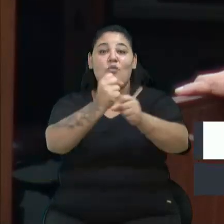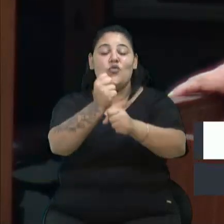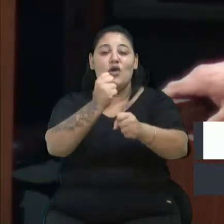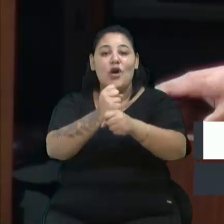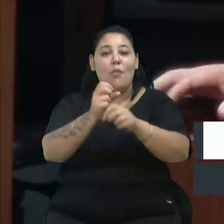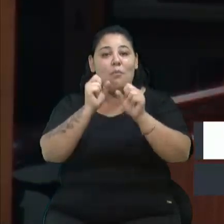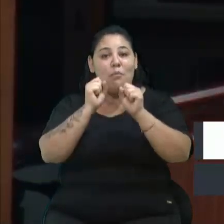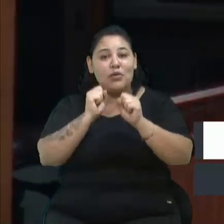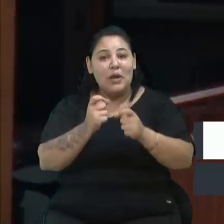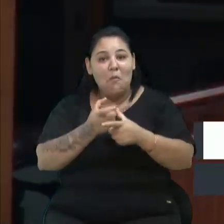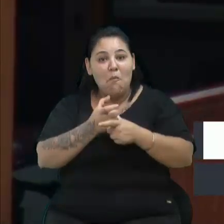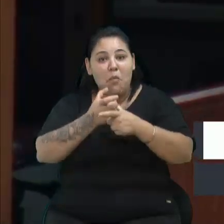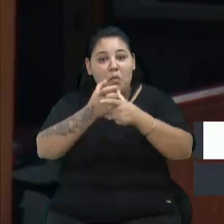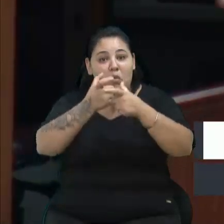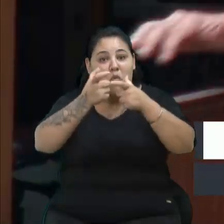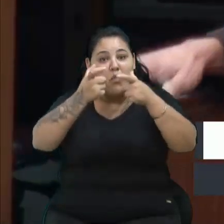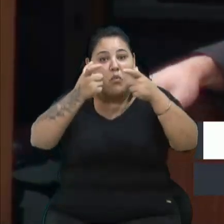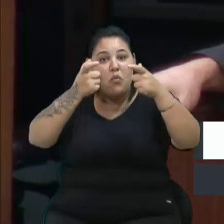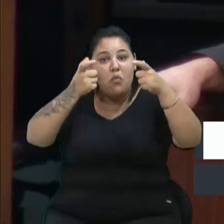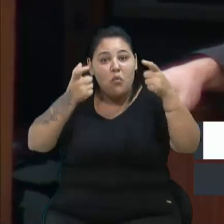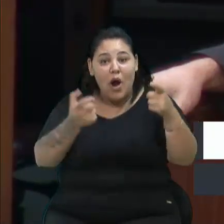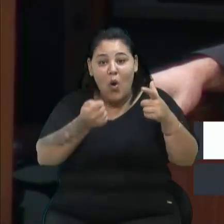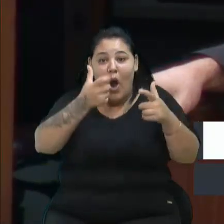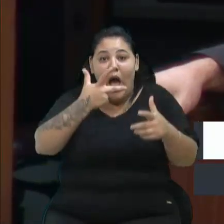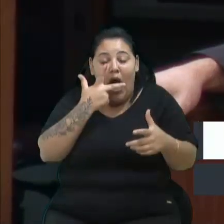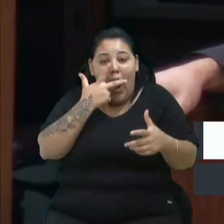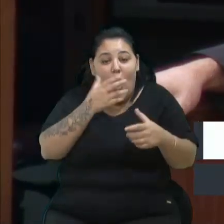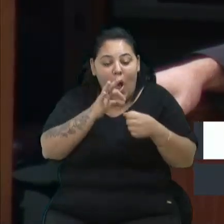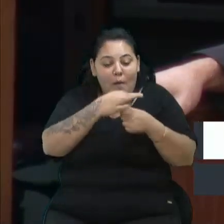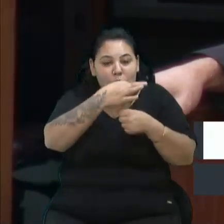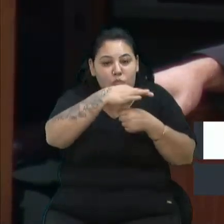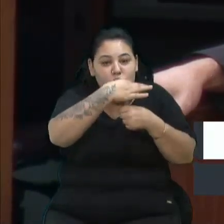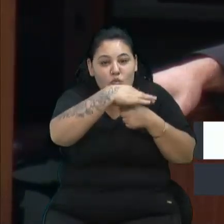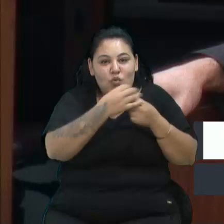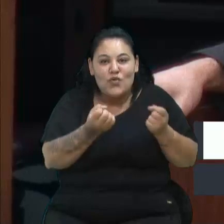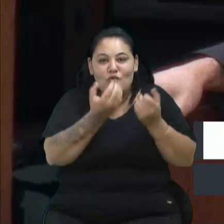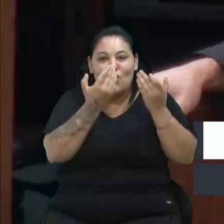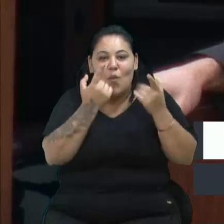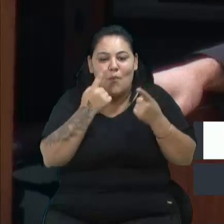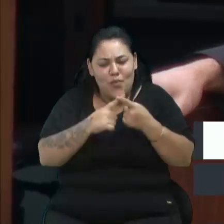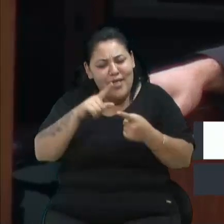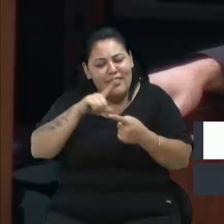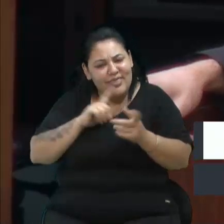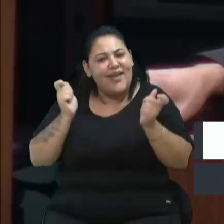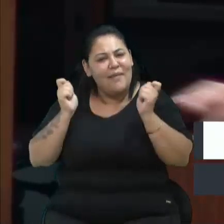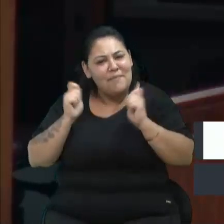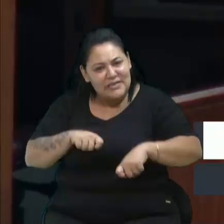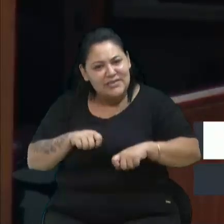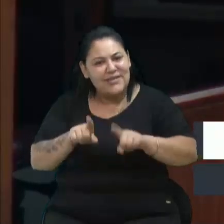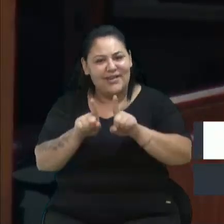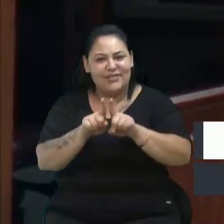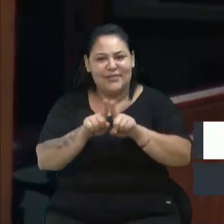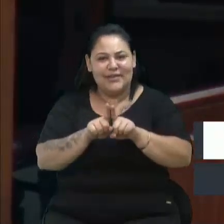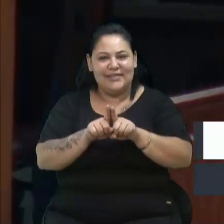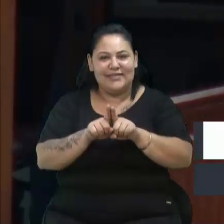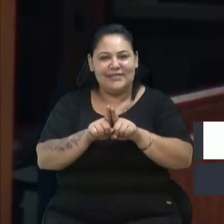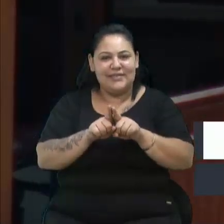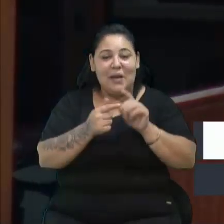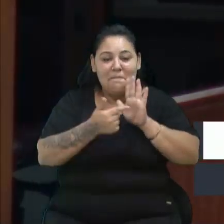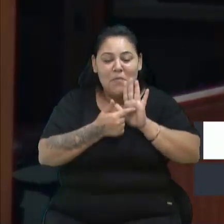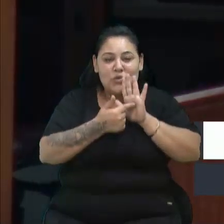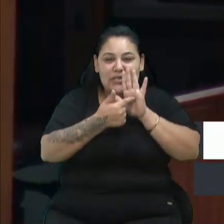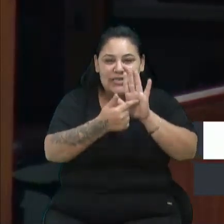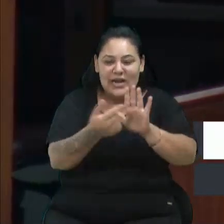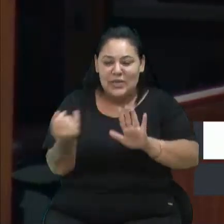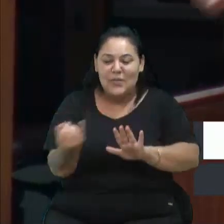poderemos chegar ao nível da festa nacional da uva. Porque ela tem capacidade, sim, e está mostrando,